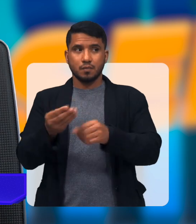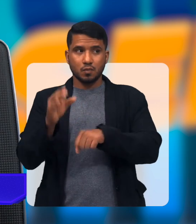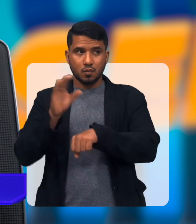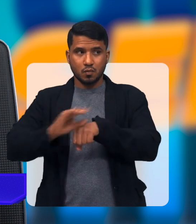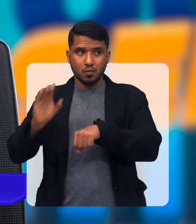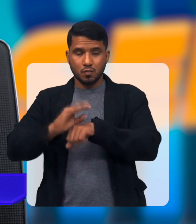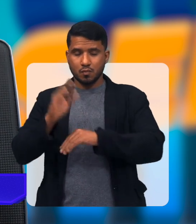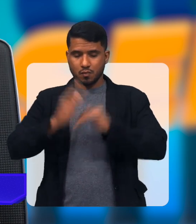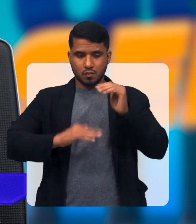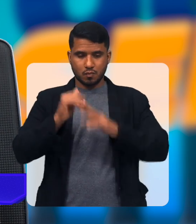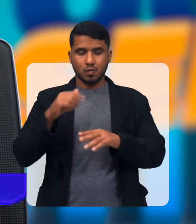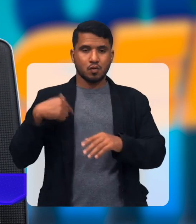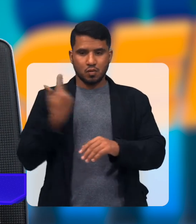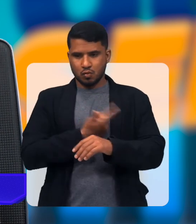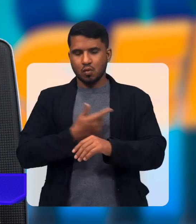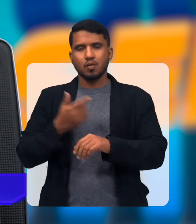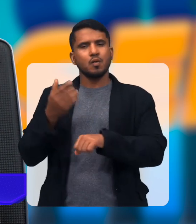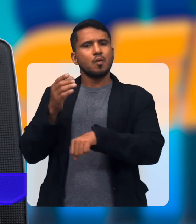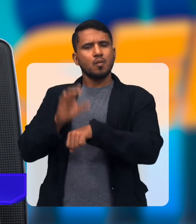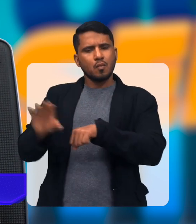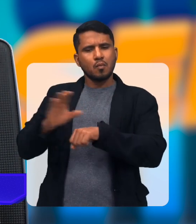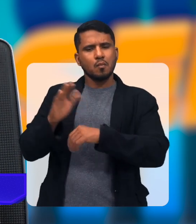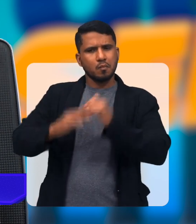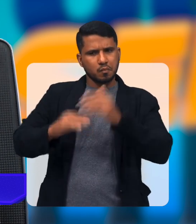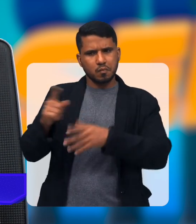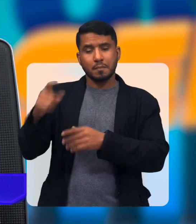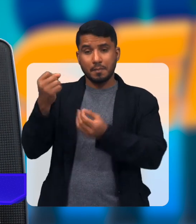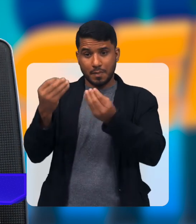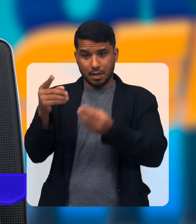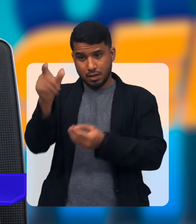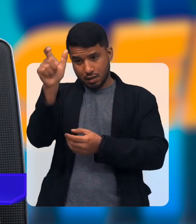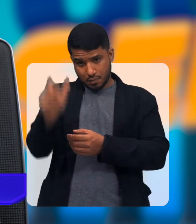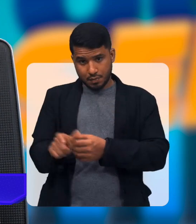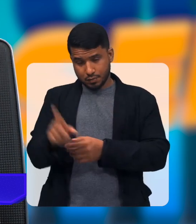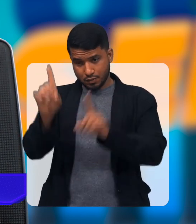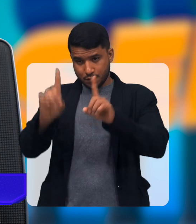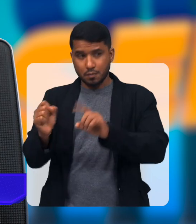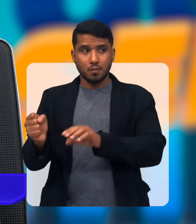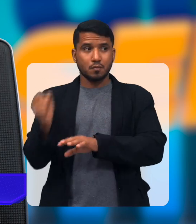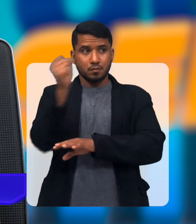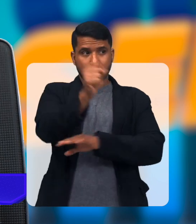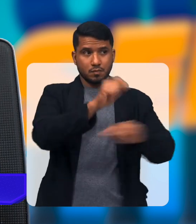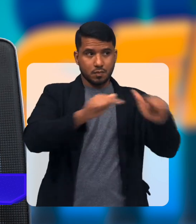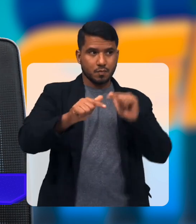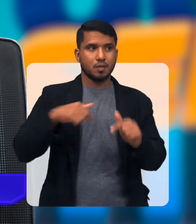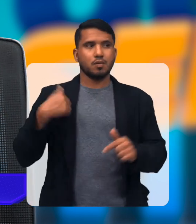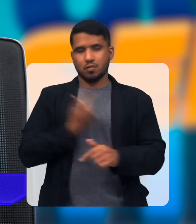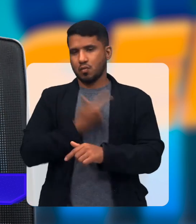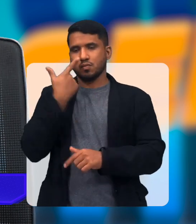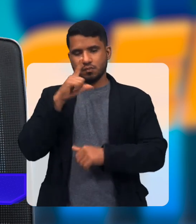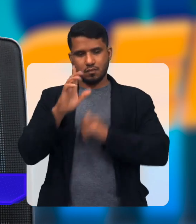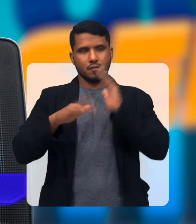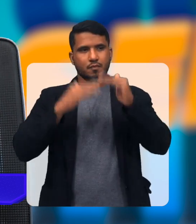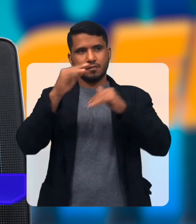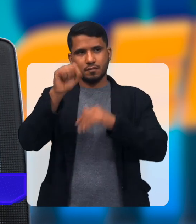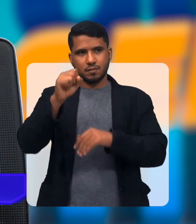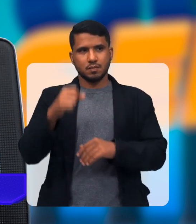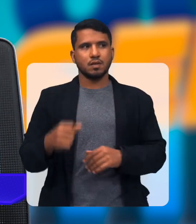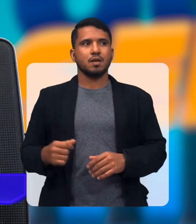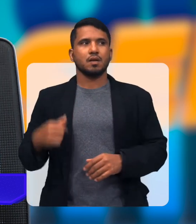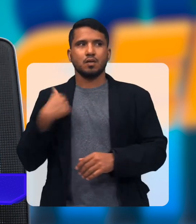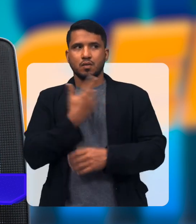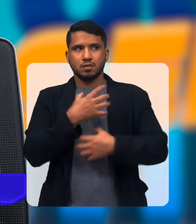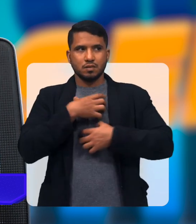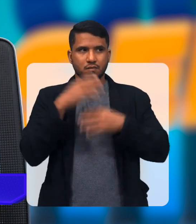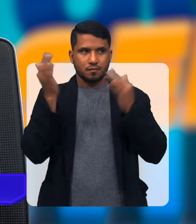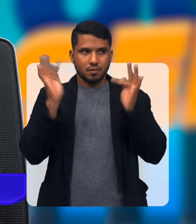cursos profissionalizados Nós profissionalizamos eles para o mercado de trabalho Que a gente tem avançado bastante nessa